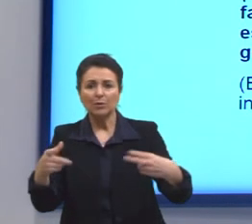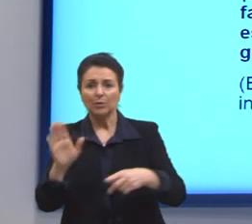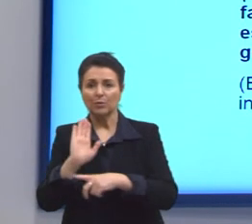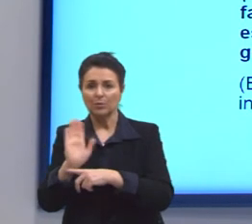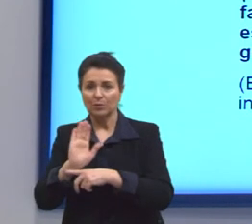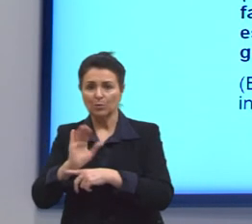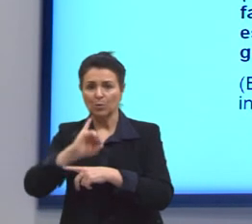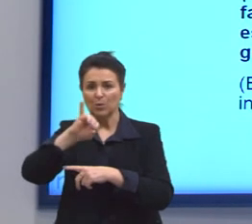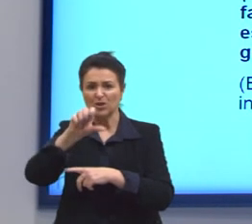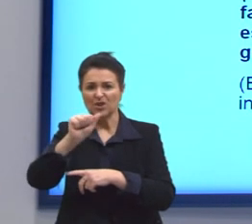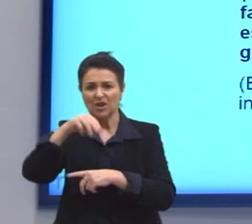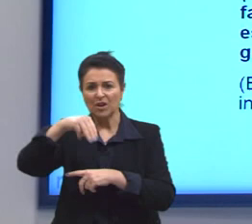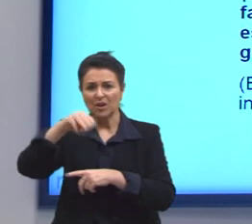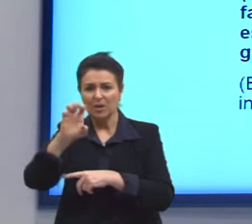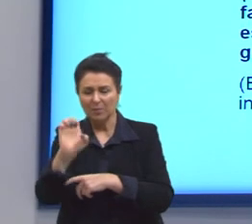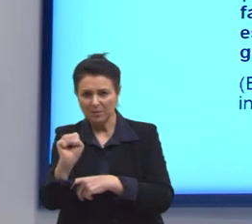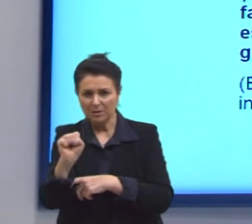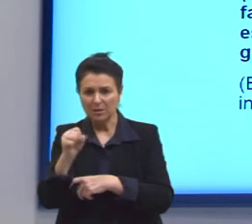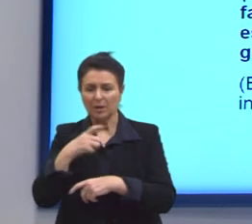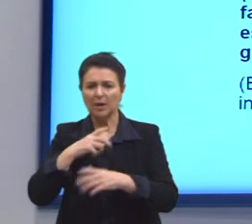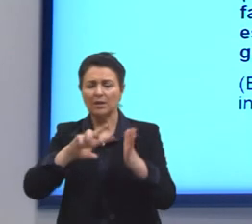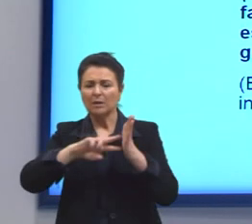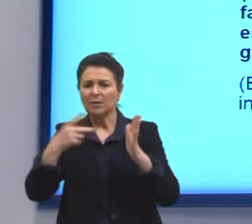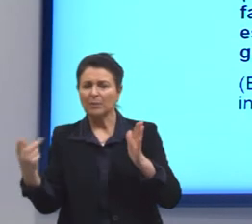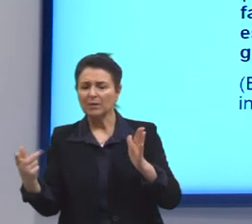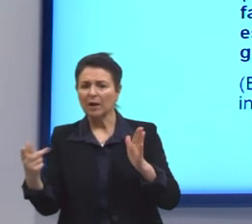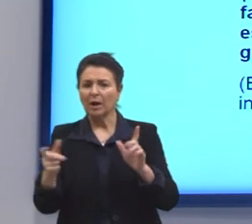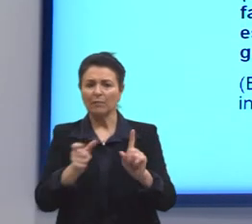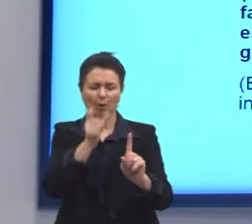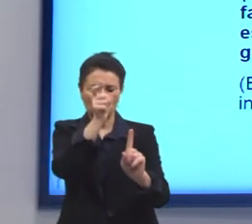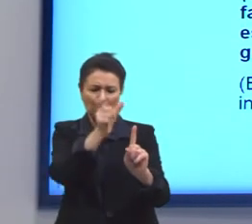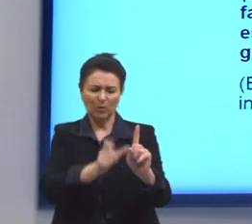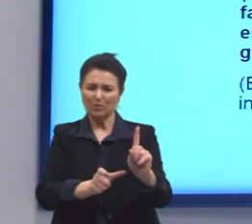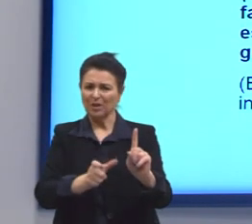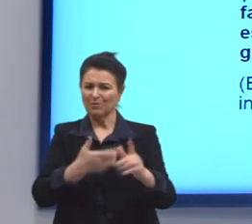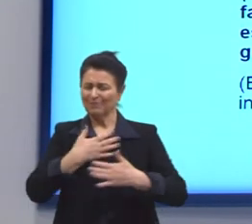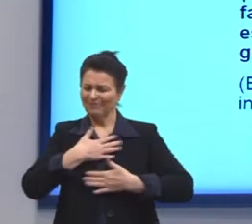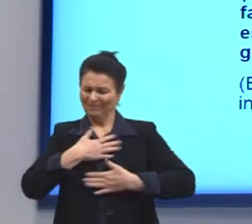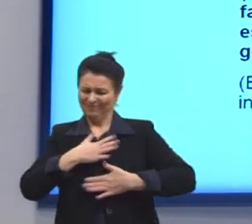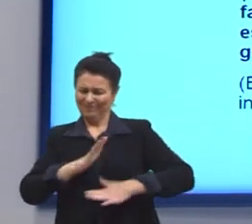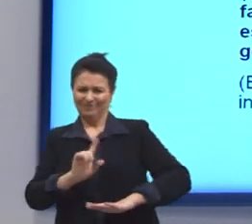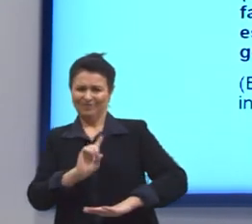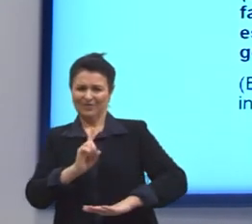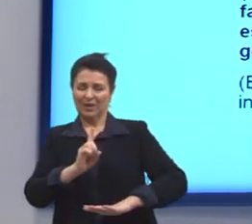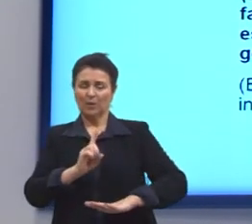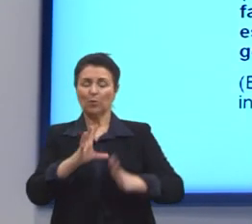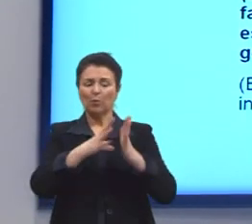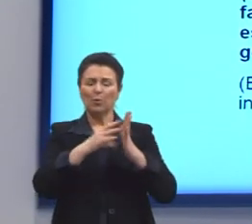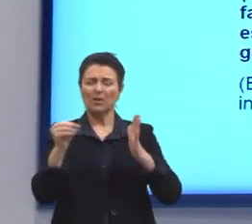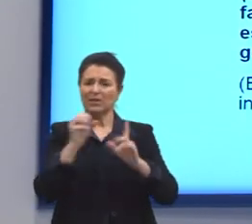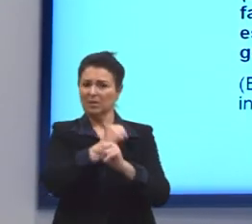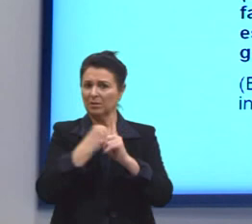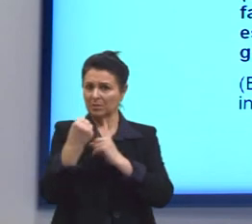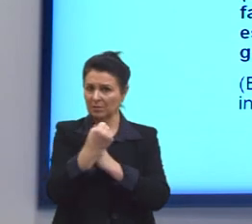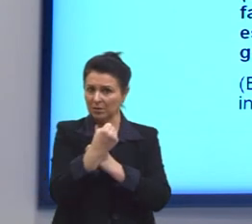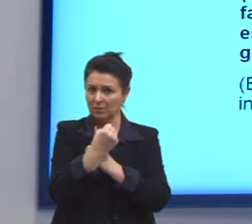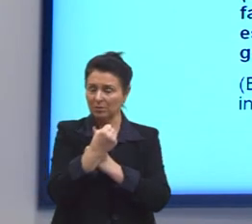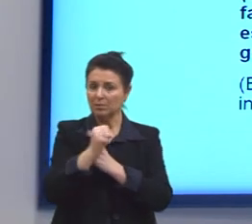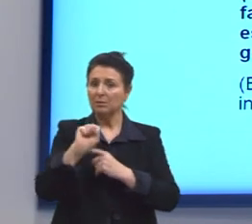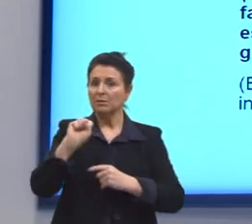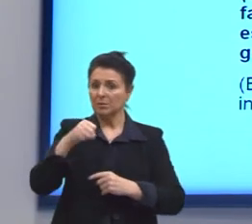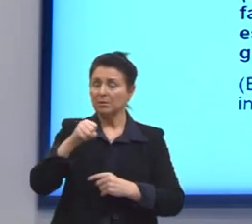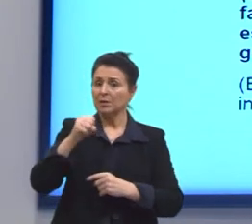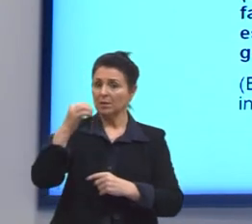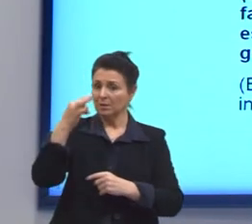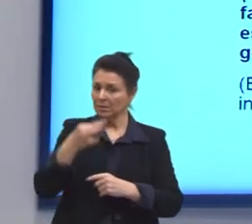James Dean, interpretando personagens insatisfeitos com o modelo de sociedade. Sim, é correto,